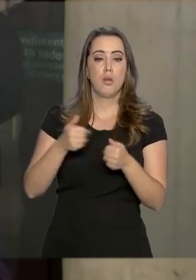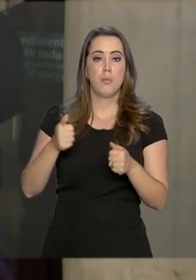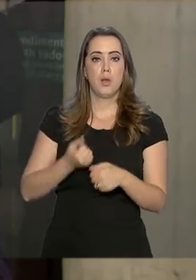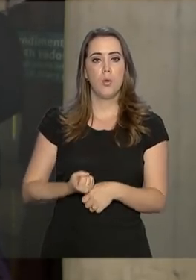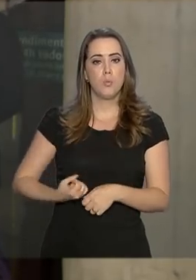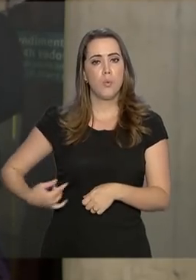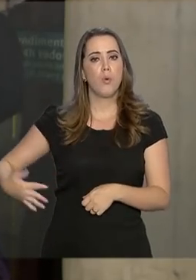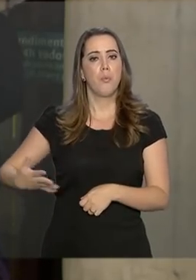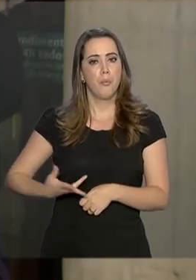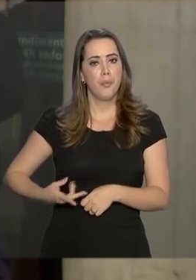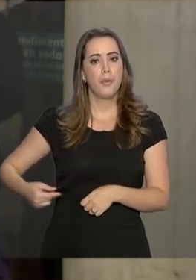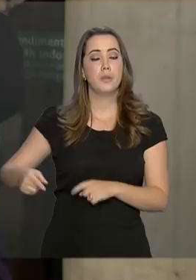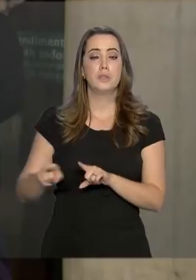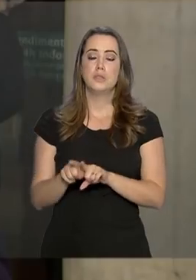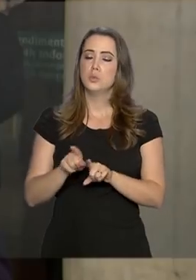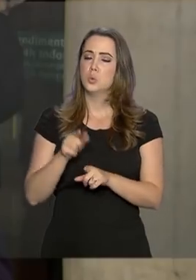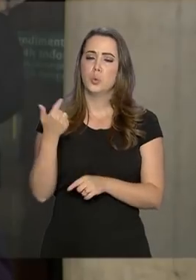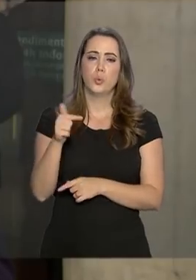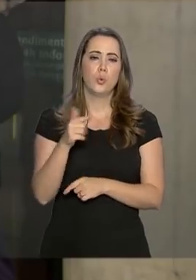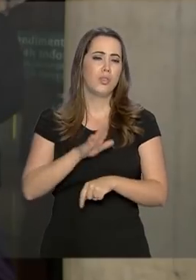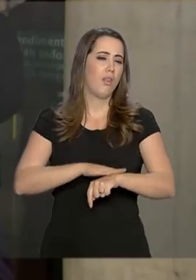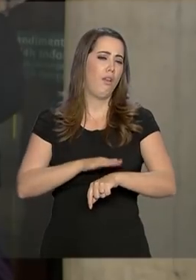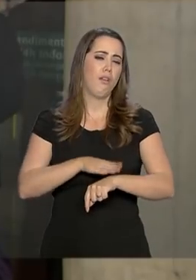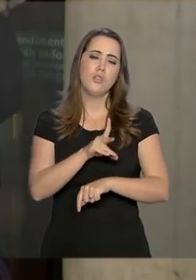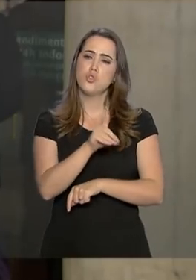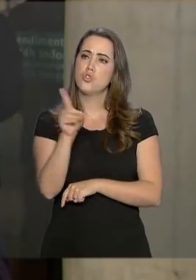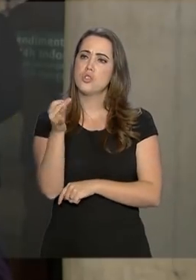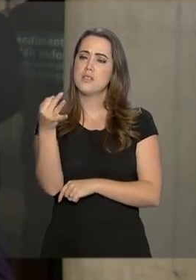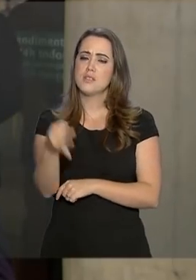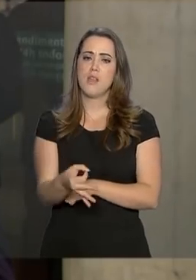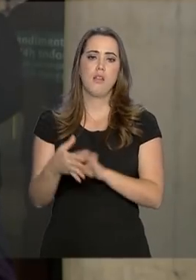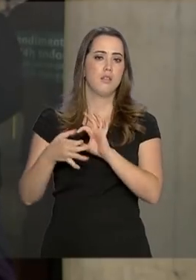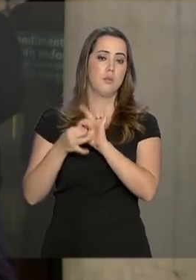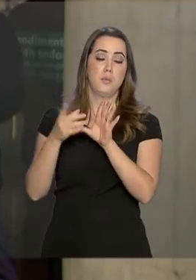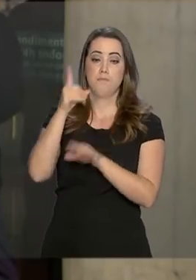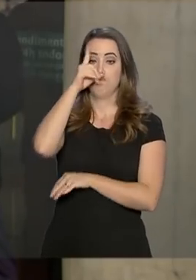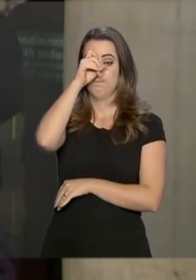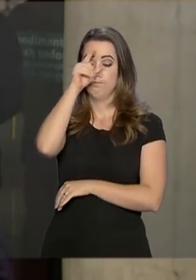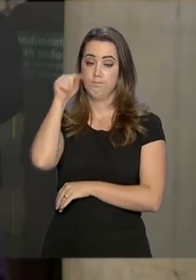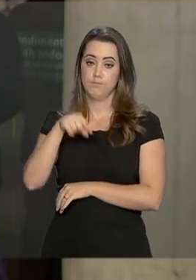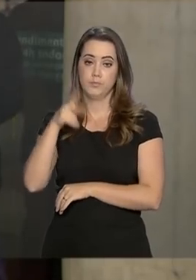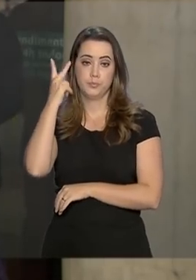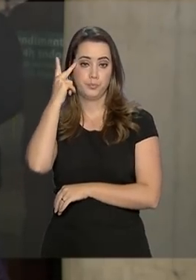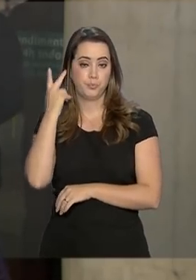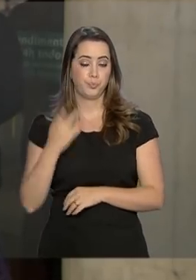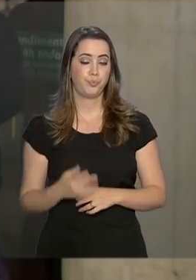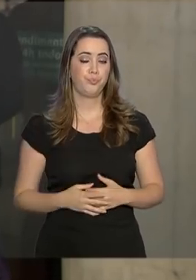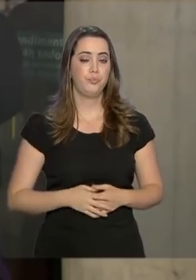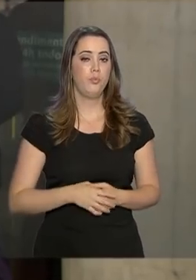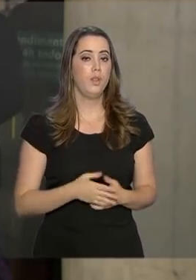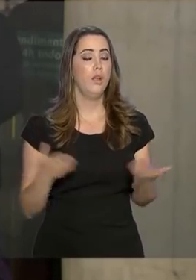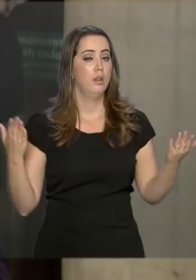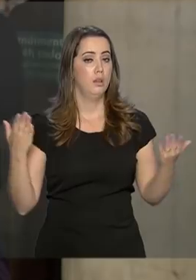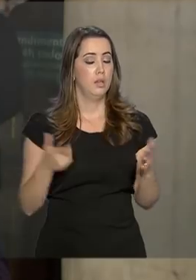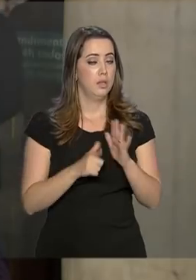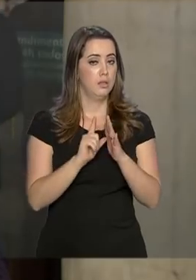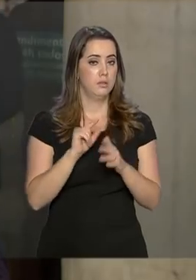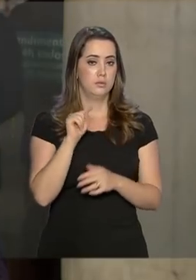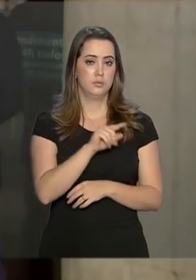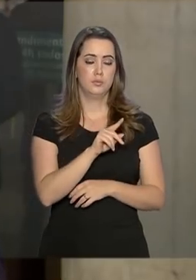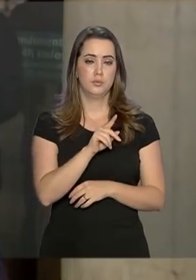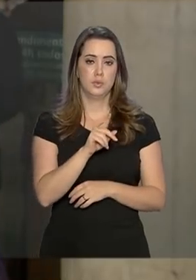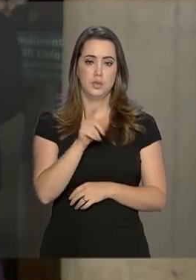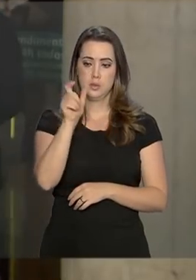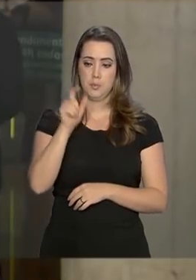há uma data definida para a alta do presidente da república Aqui do hospital Albert Einstein Agora há pouco o